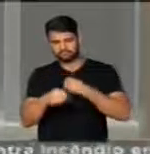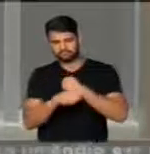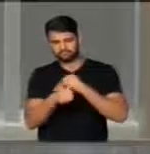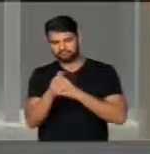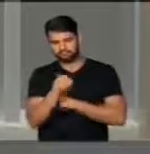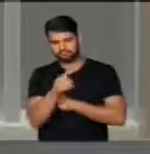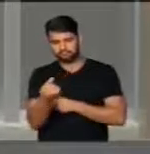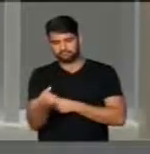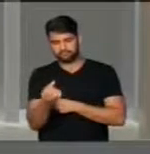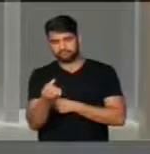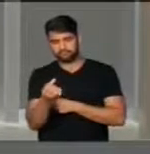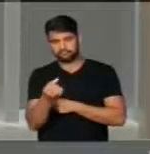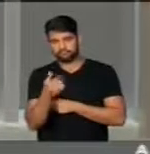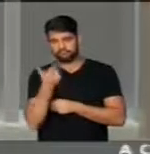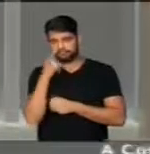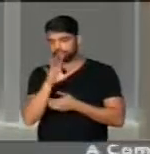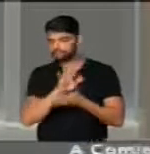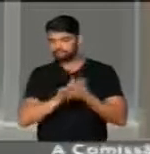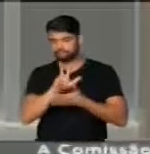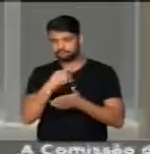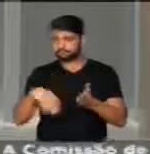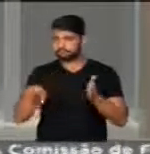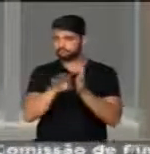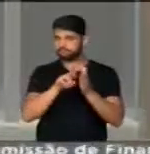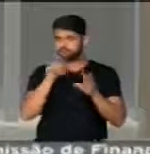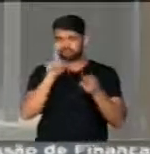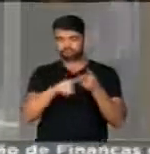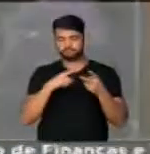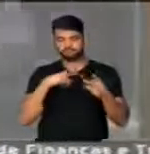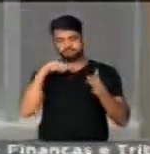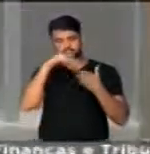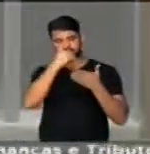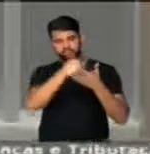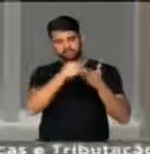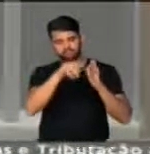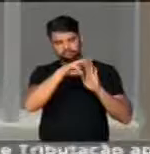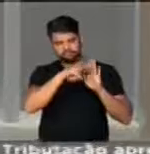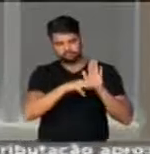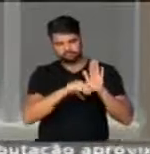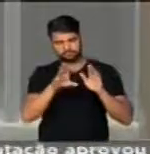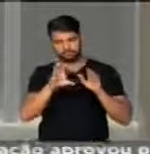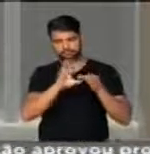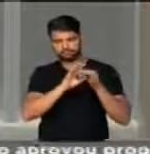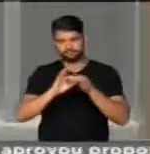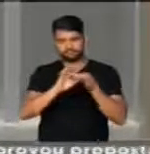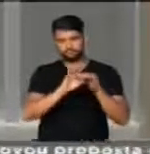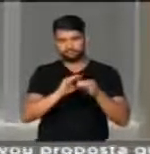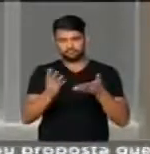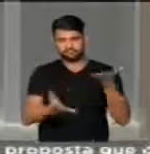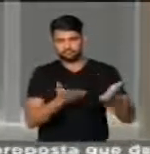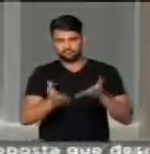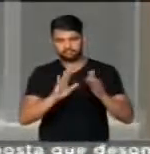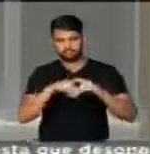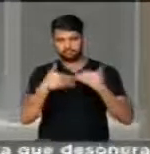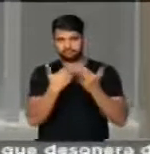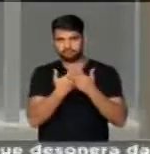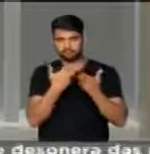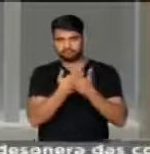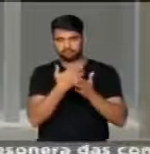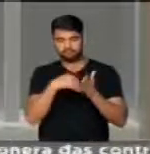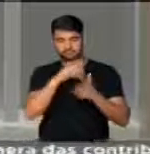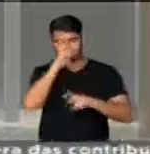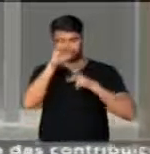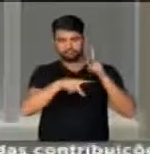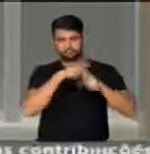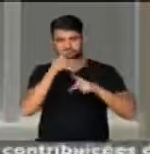2016. Não vamos atingir. Tínhamos como meta universalizar o atendimento escolar para